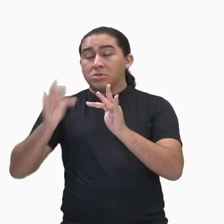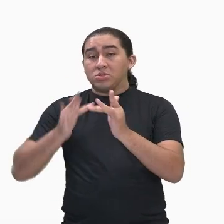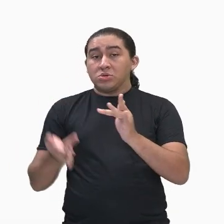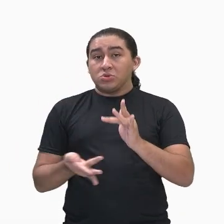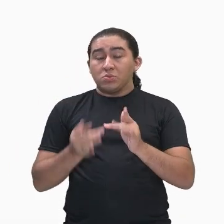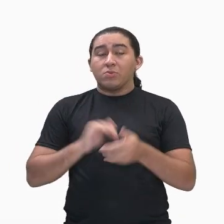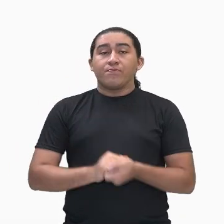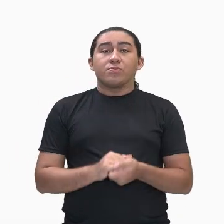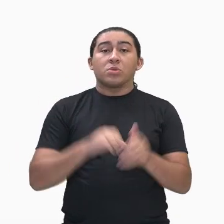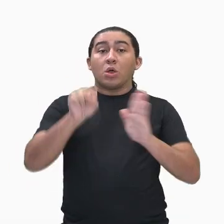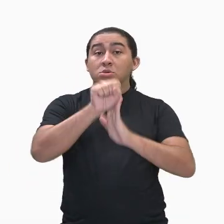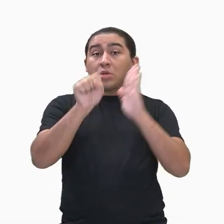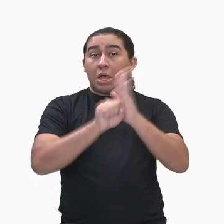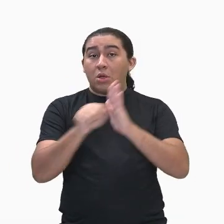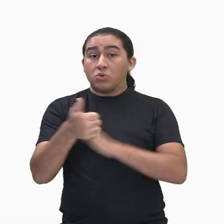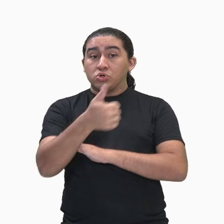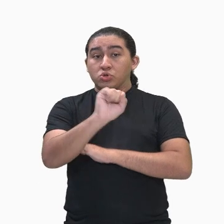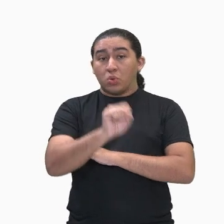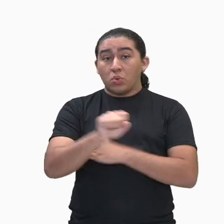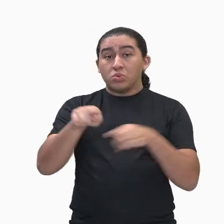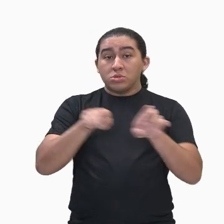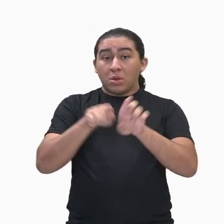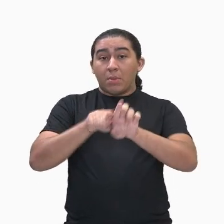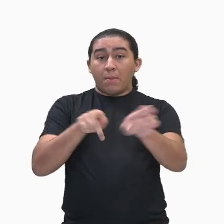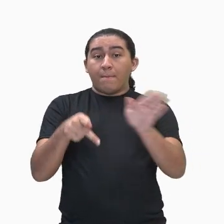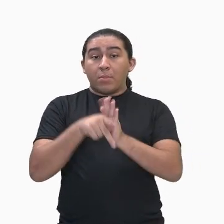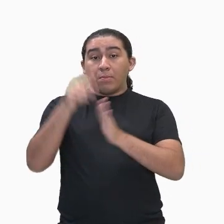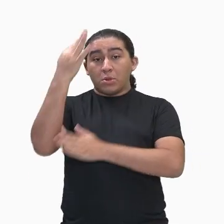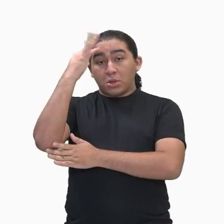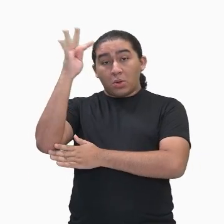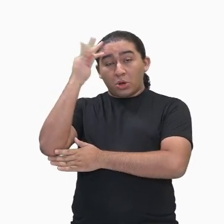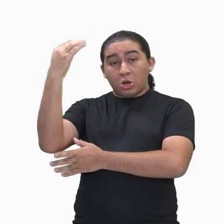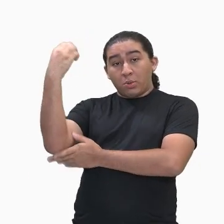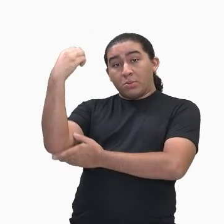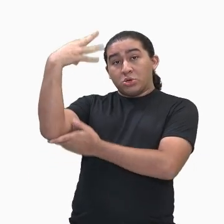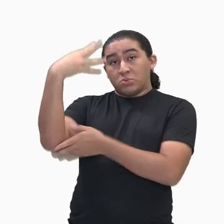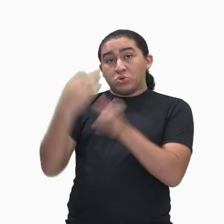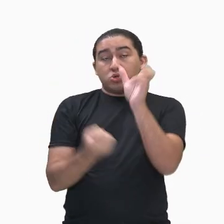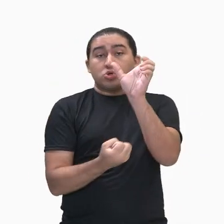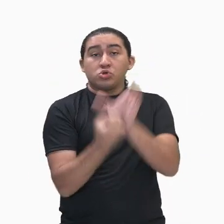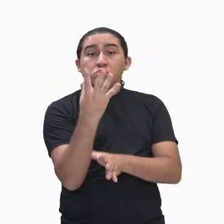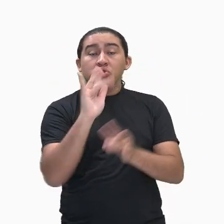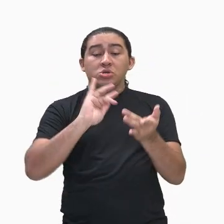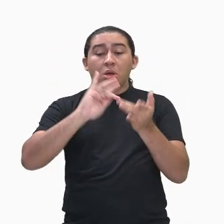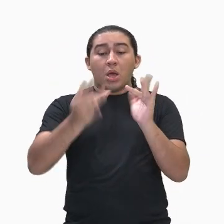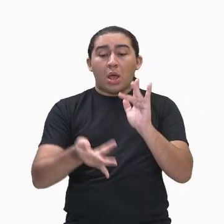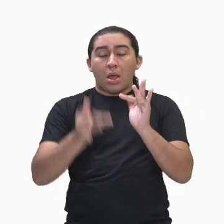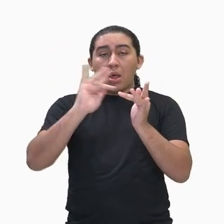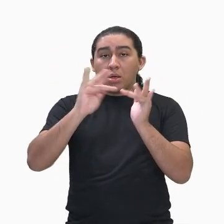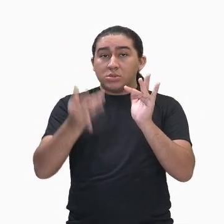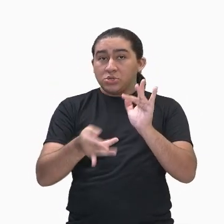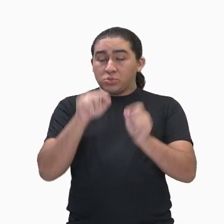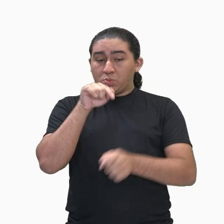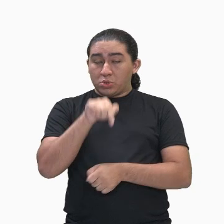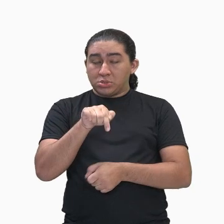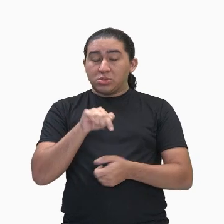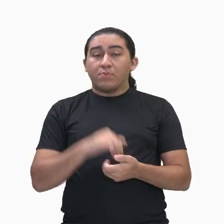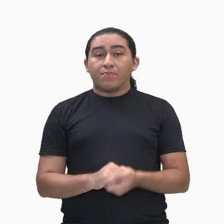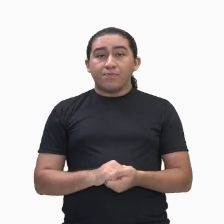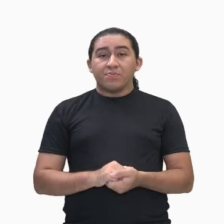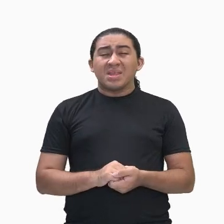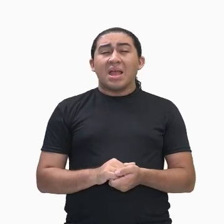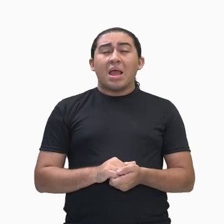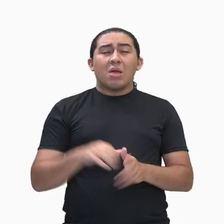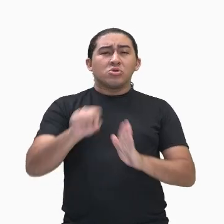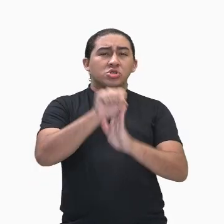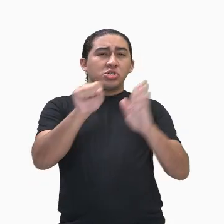XVIII, e entre os ideais iluministas, surge a escola literária Arcade. O século das luzes,